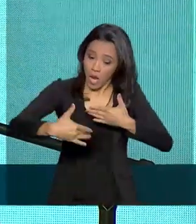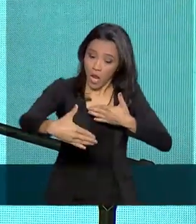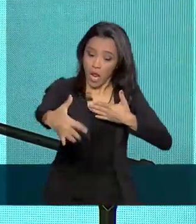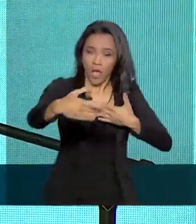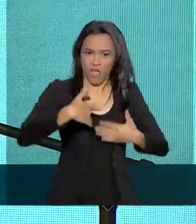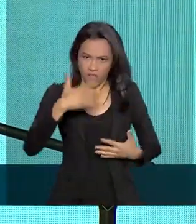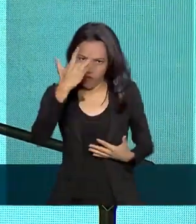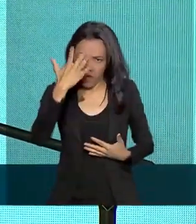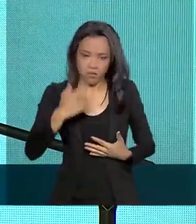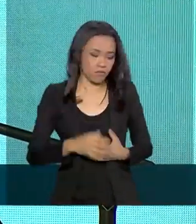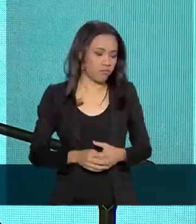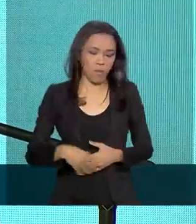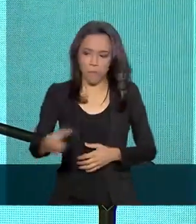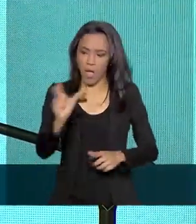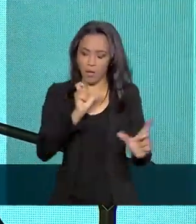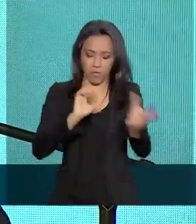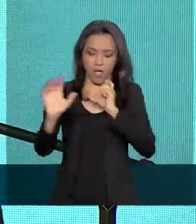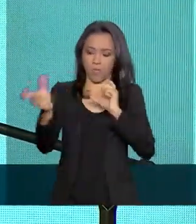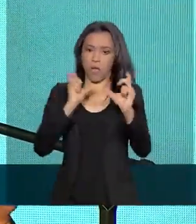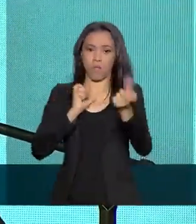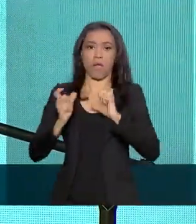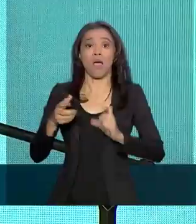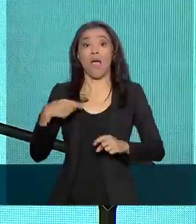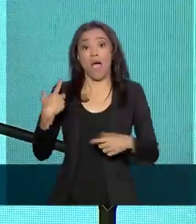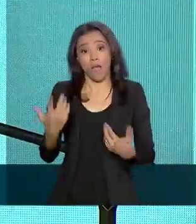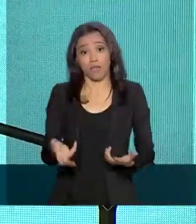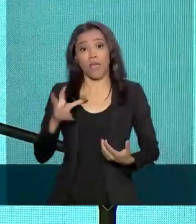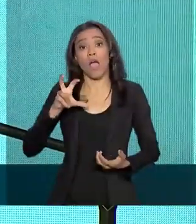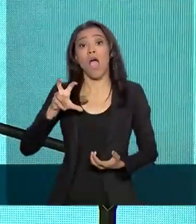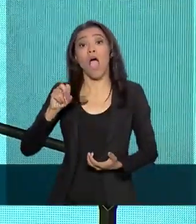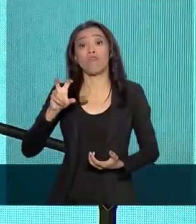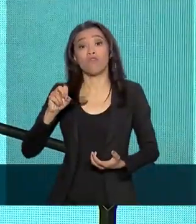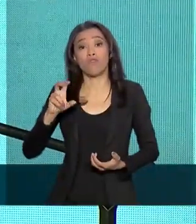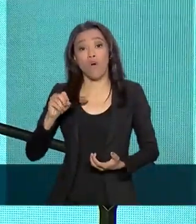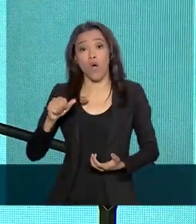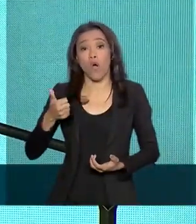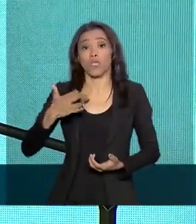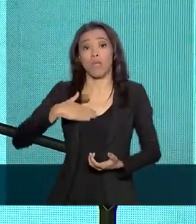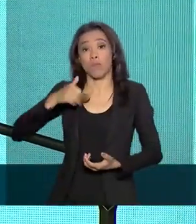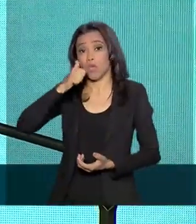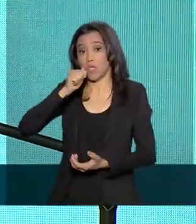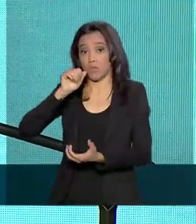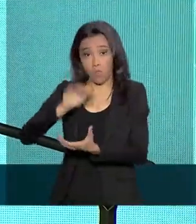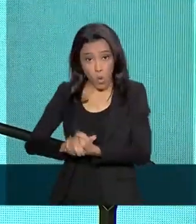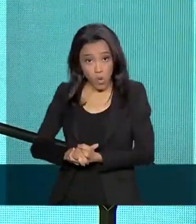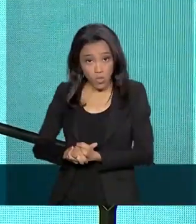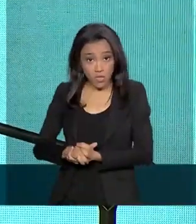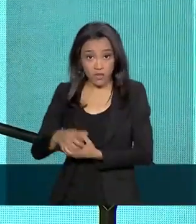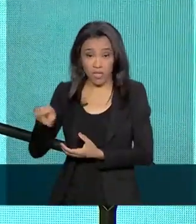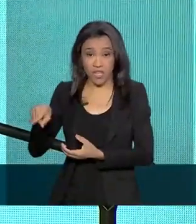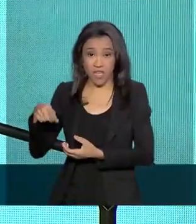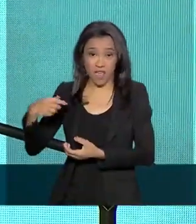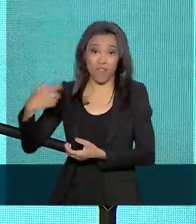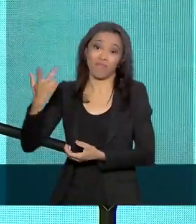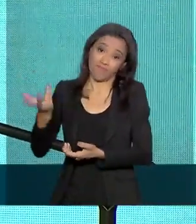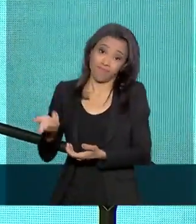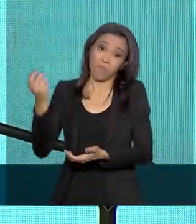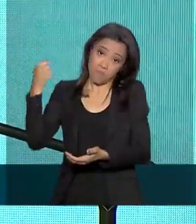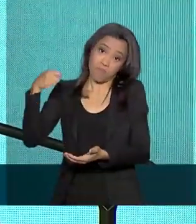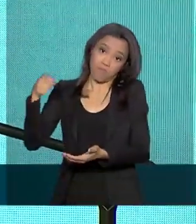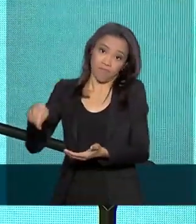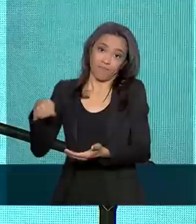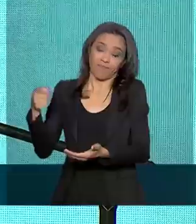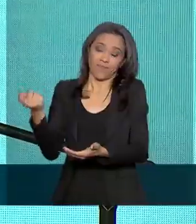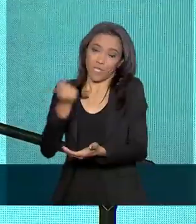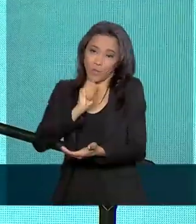pancada o tempo todo. Até a avó da minha esposa entrou no baile. Então, a besteira que ela fez 20 e poucos anos atrás, pagou pelo seu